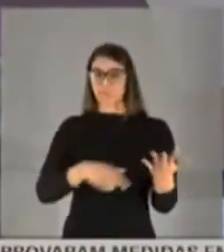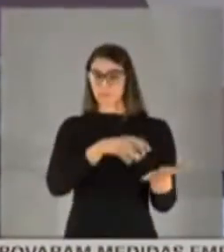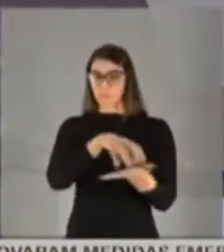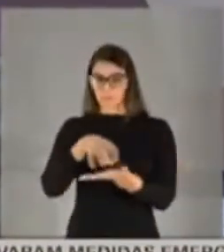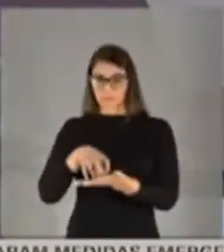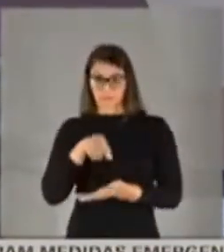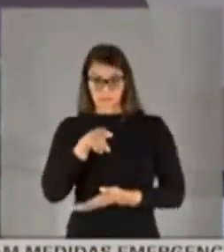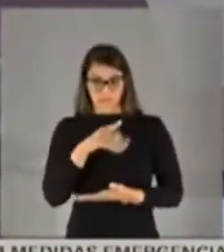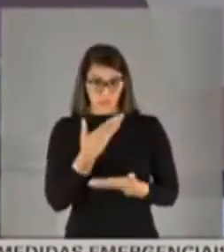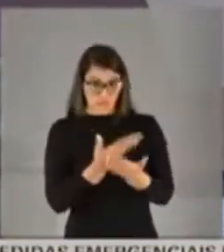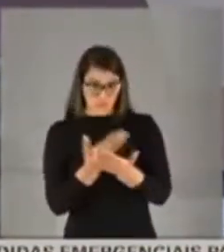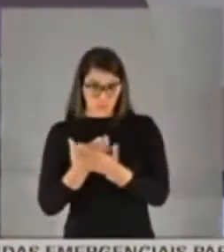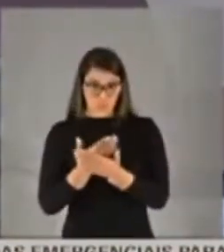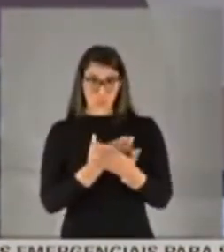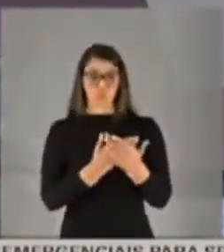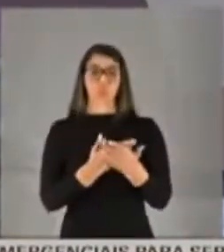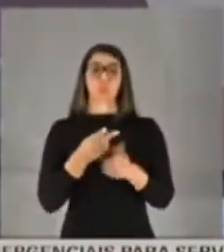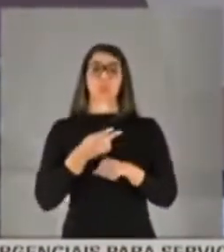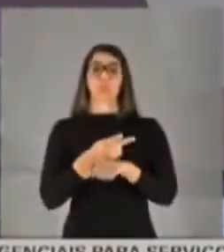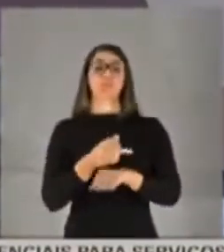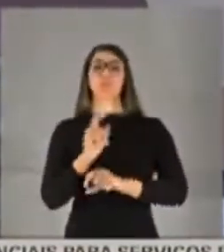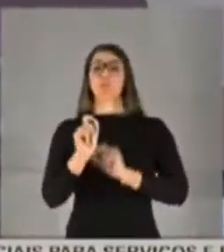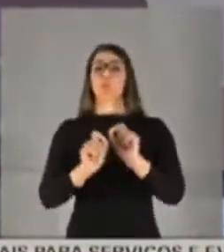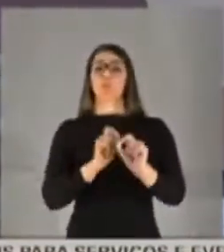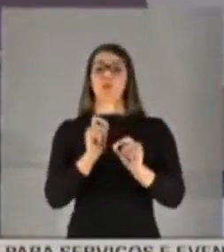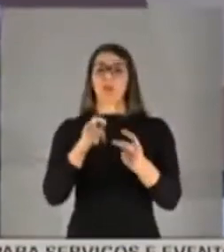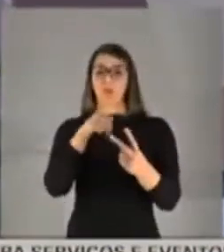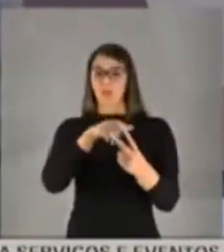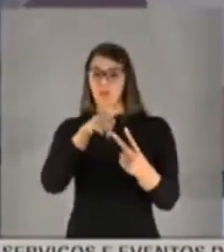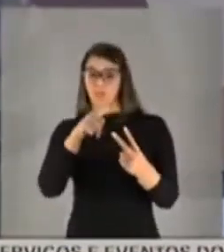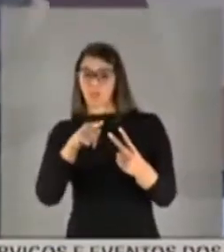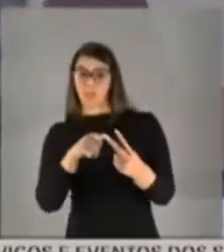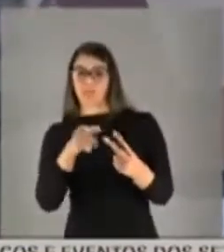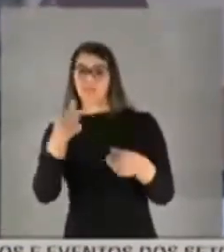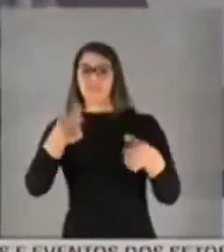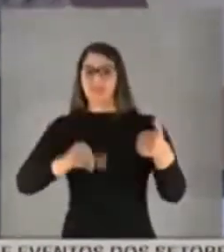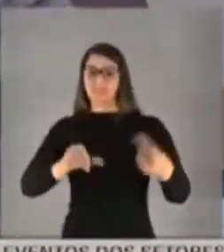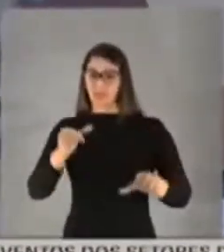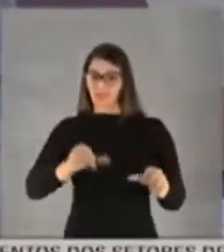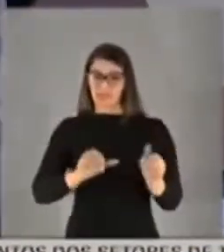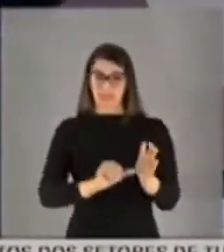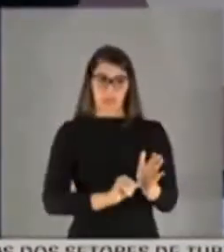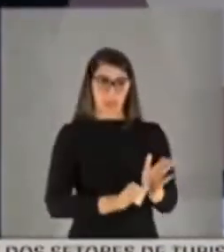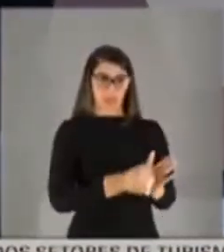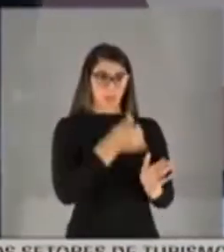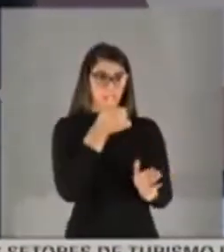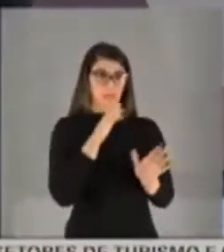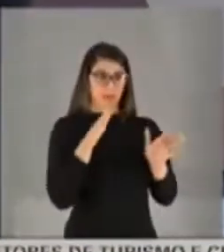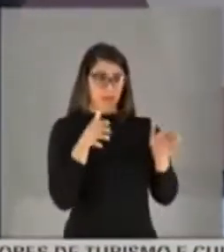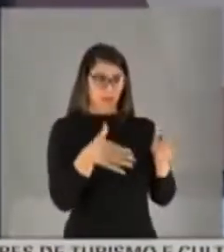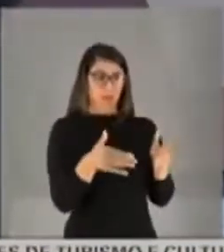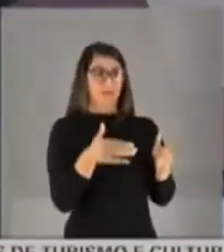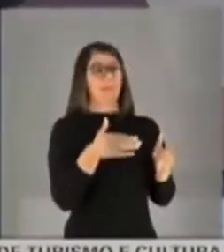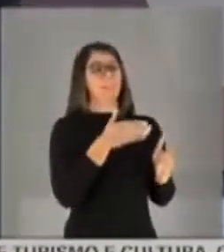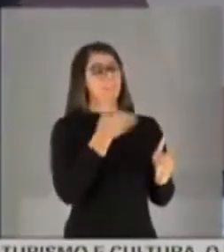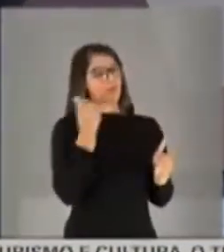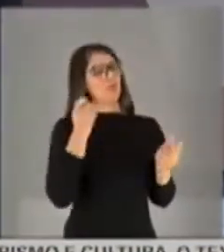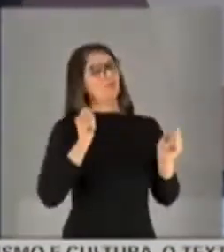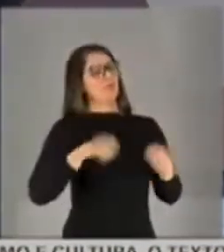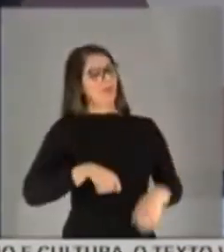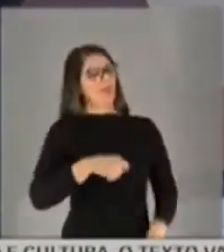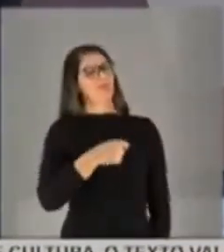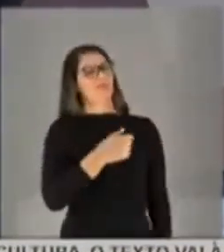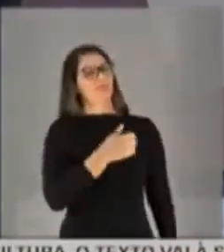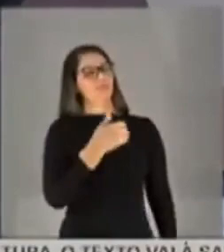e esse estudo, esse estudo buscou duas frentes de análise. A primeira é sobre as mortes evitáveis por